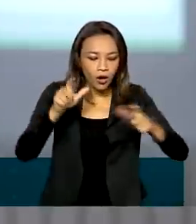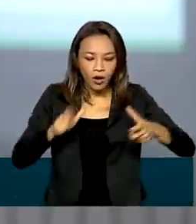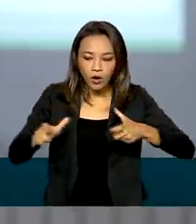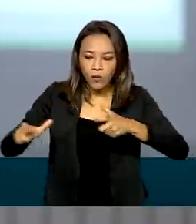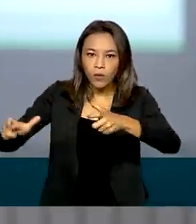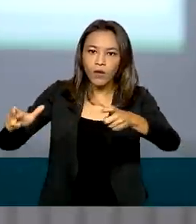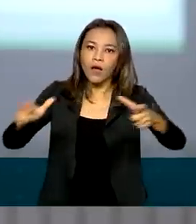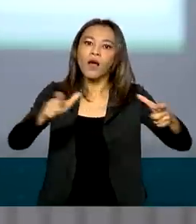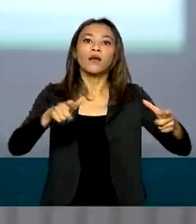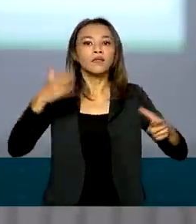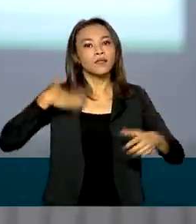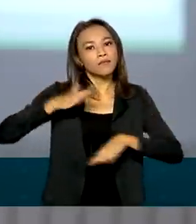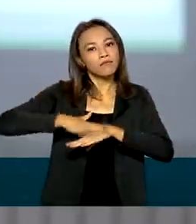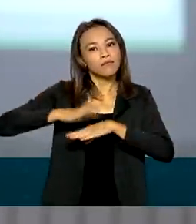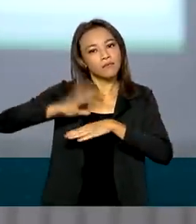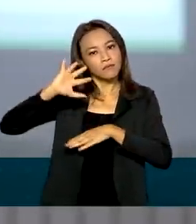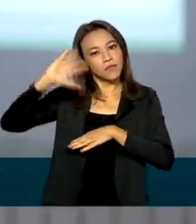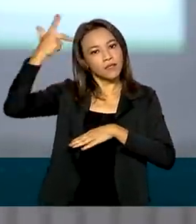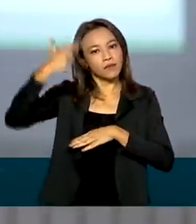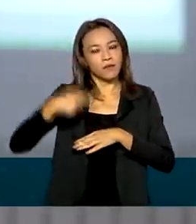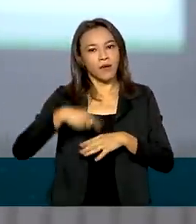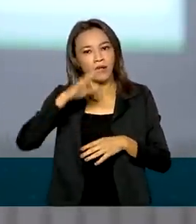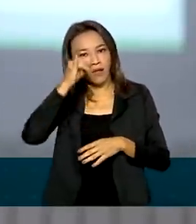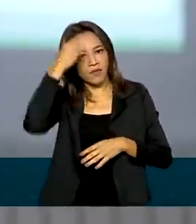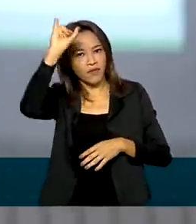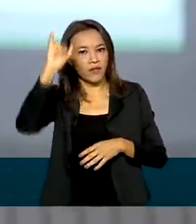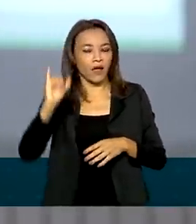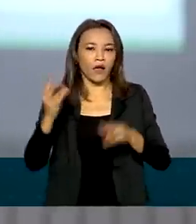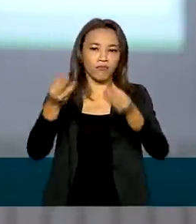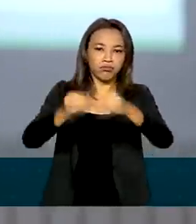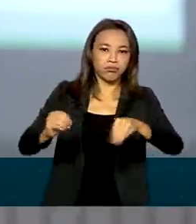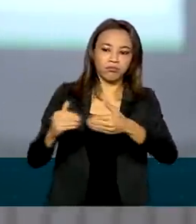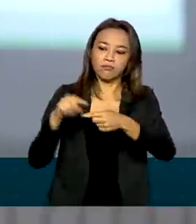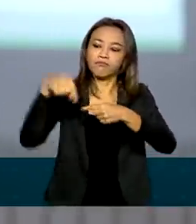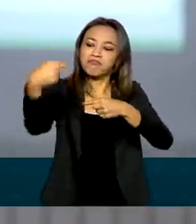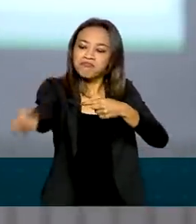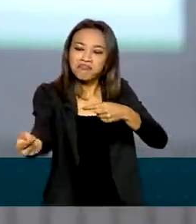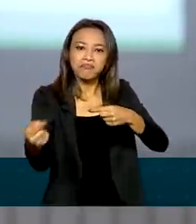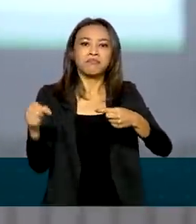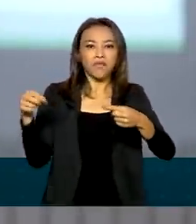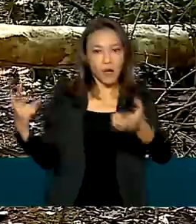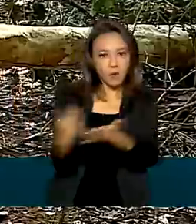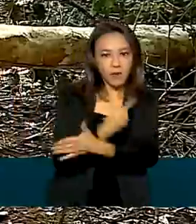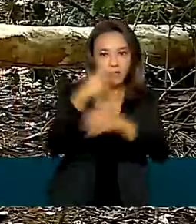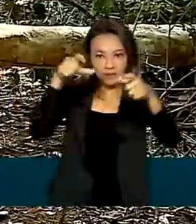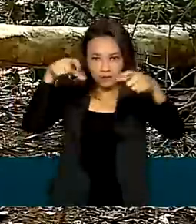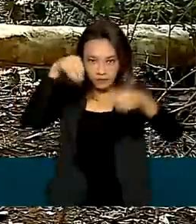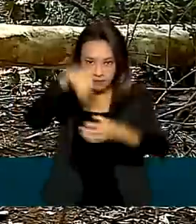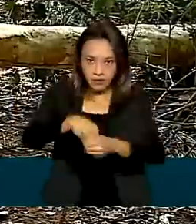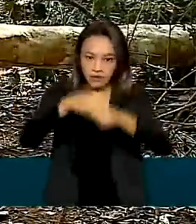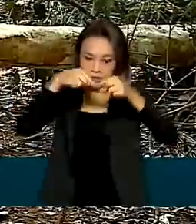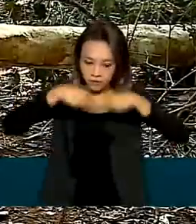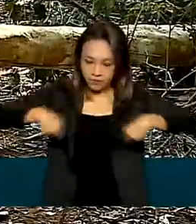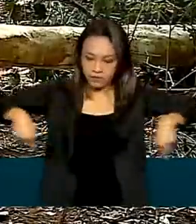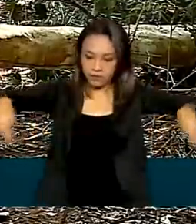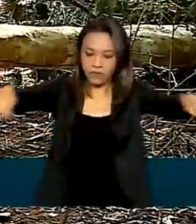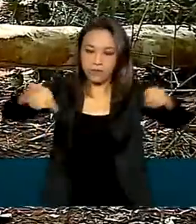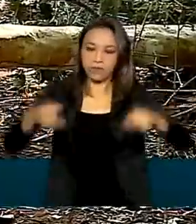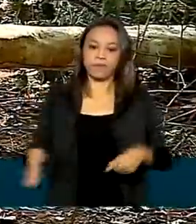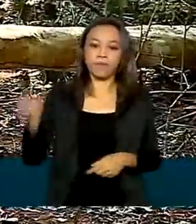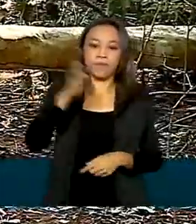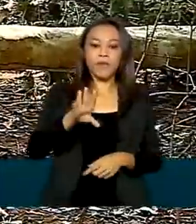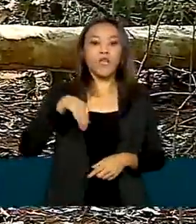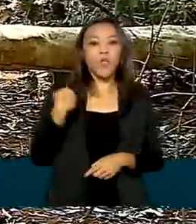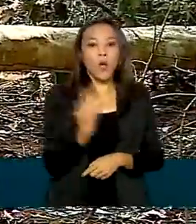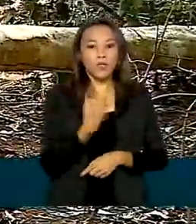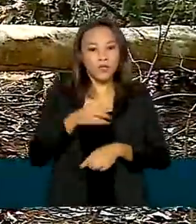a decisão correta para eventualidades ou até mesmo para conhecimento do que ocorre dentro do território. À medida que vamos entrando na Floresta Nacional